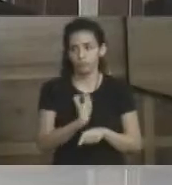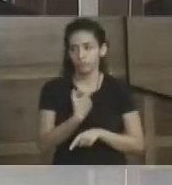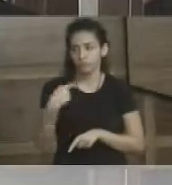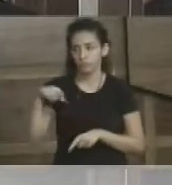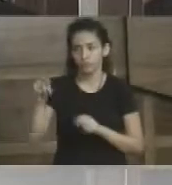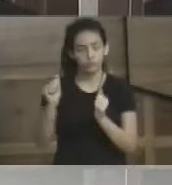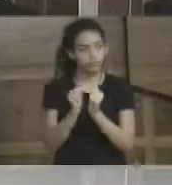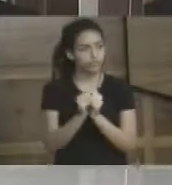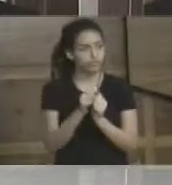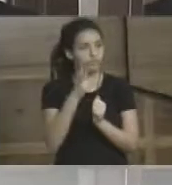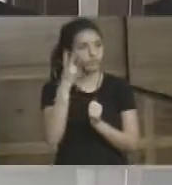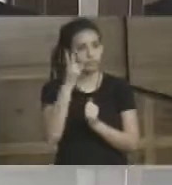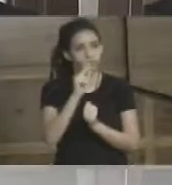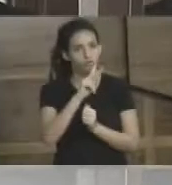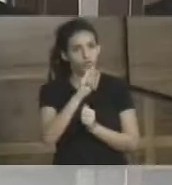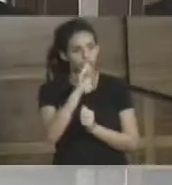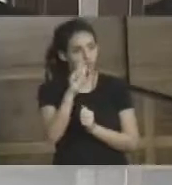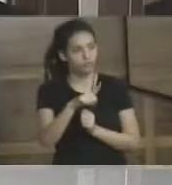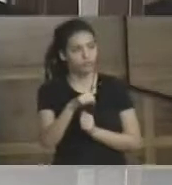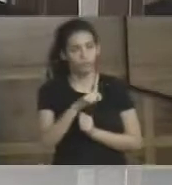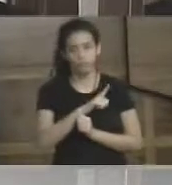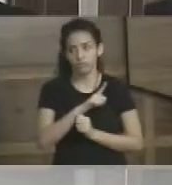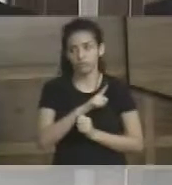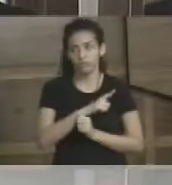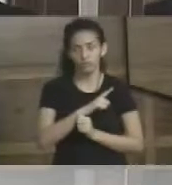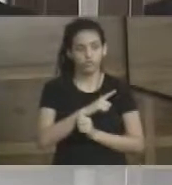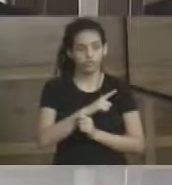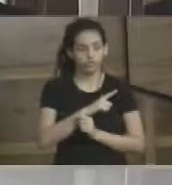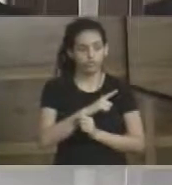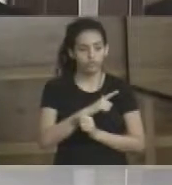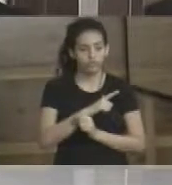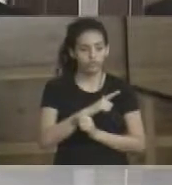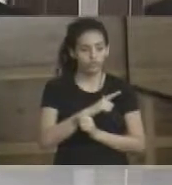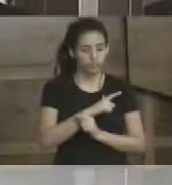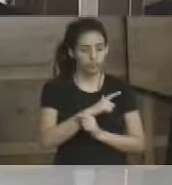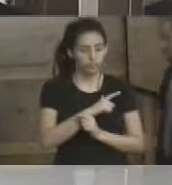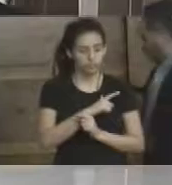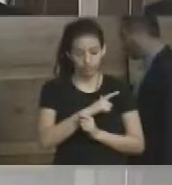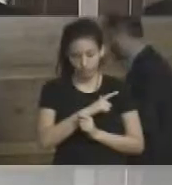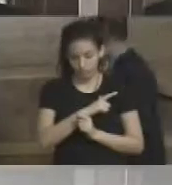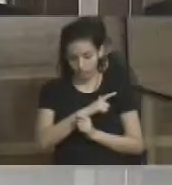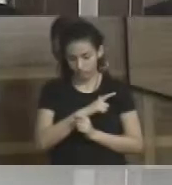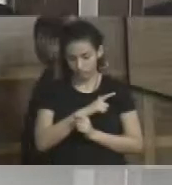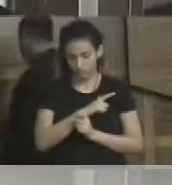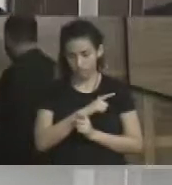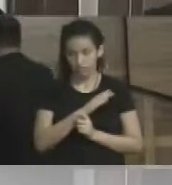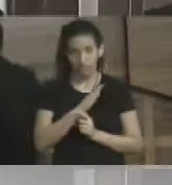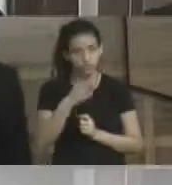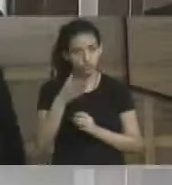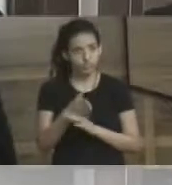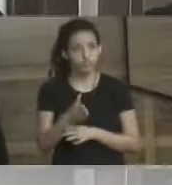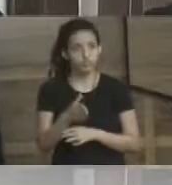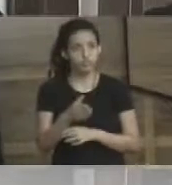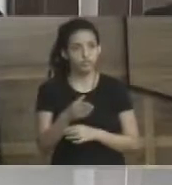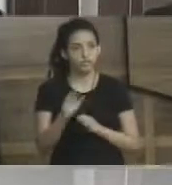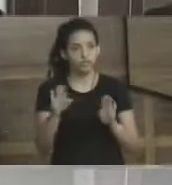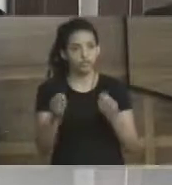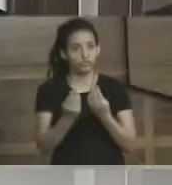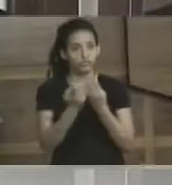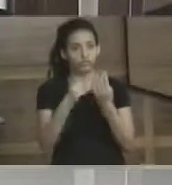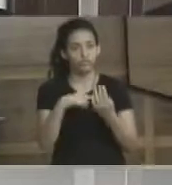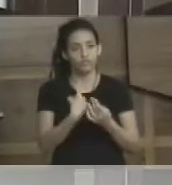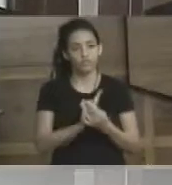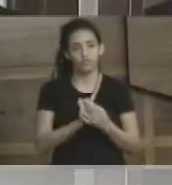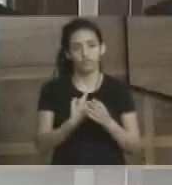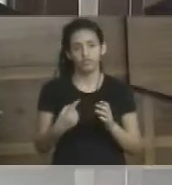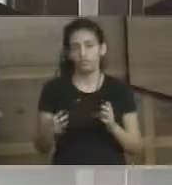lá, o vereador Zé Augusto que tem uma entrada, nosso presidente tem uma entrada dentro do meio metalúrgico, então, acho que é importante a gente